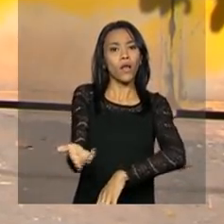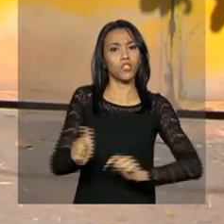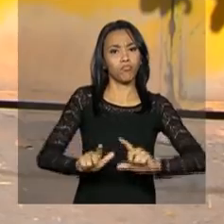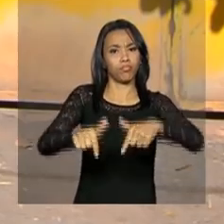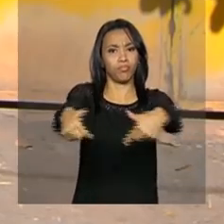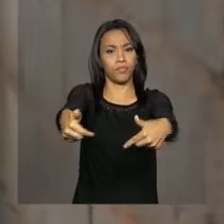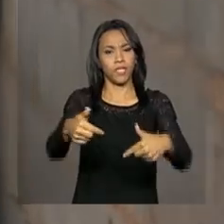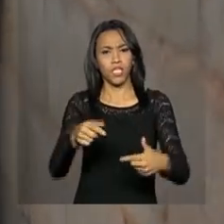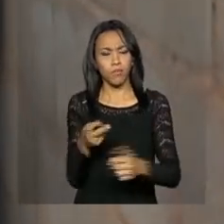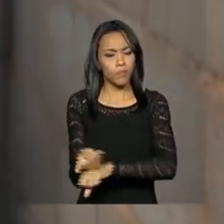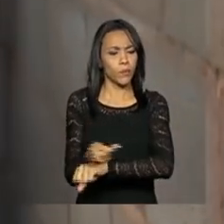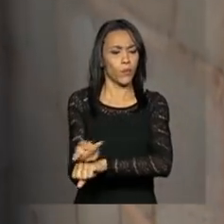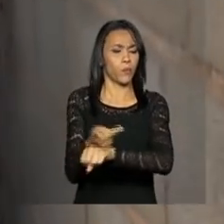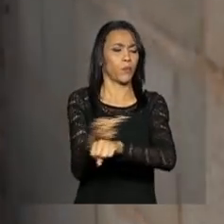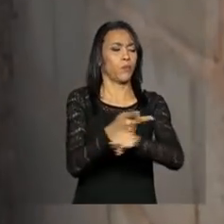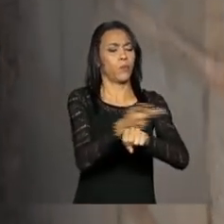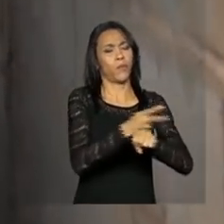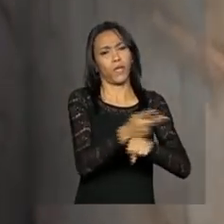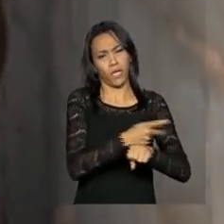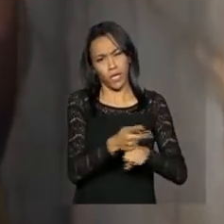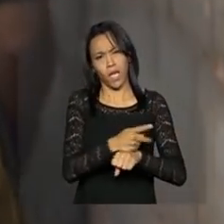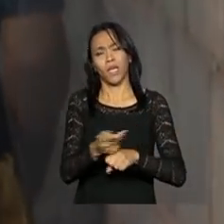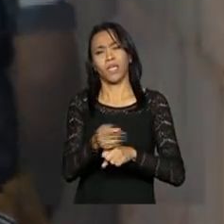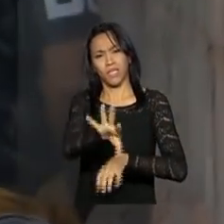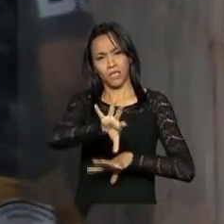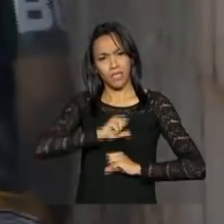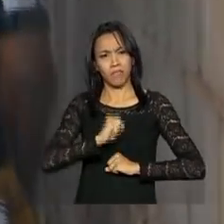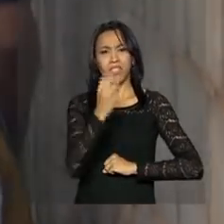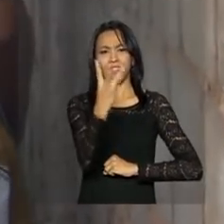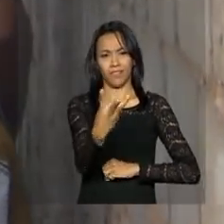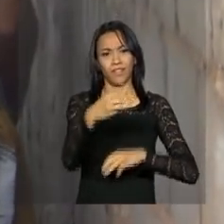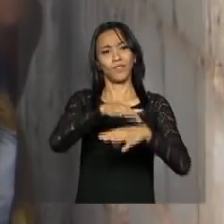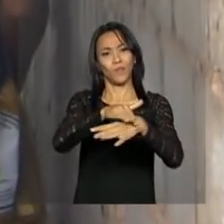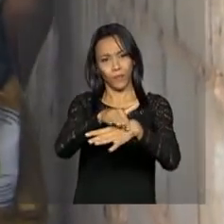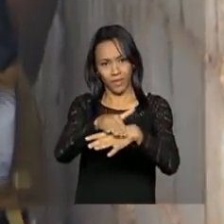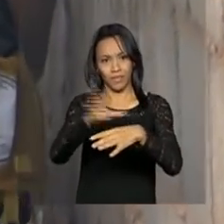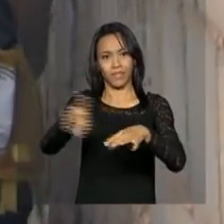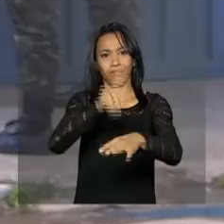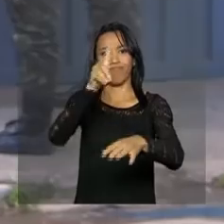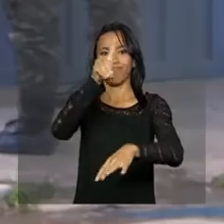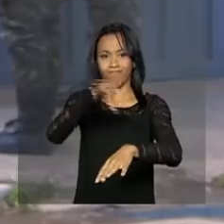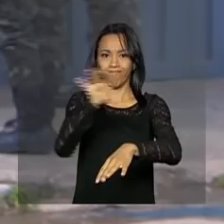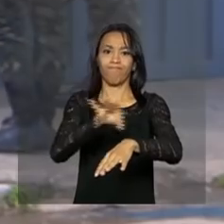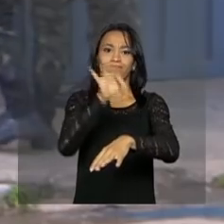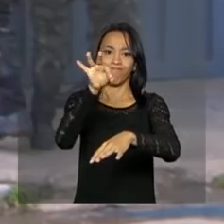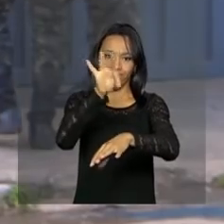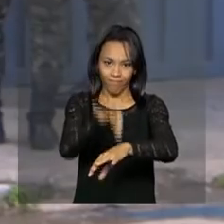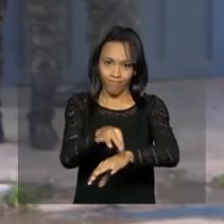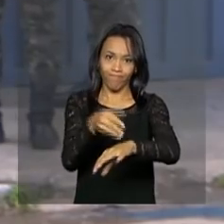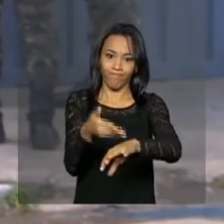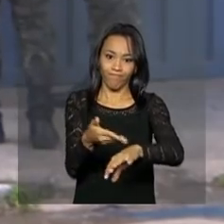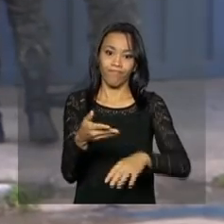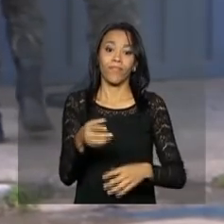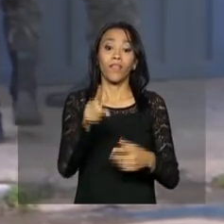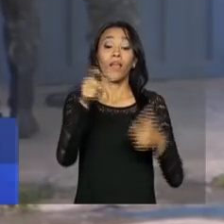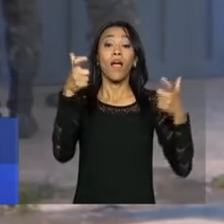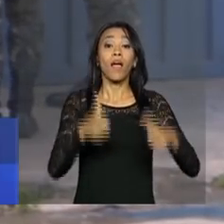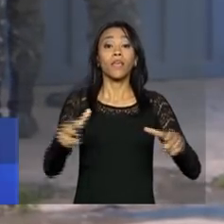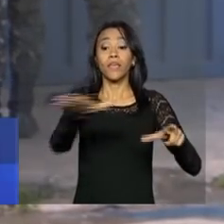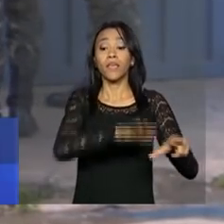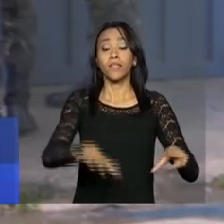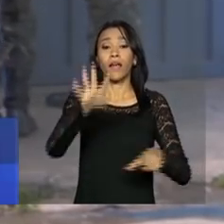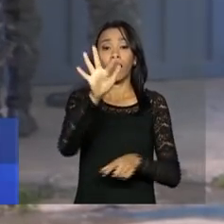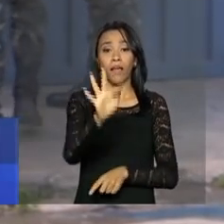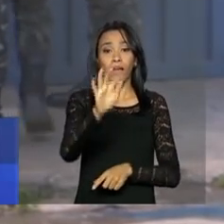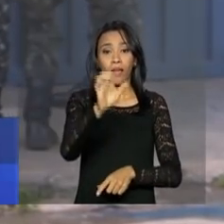buscar o mosquito transmissor da dengue, da febre chikungunya e do vírus Zika. O bairro da Fercal, em Sobradinho 2,